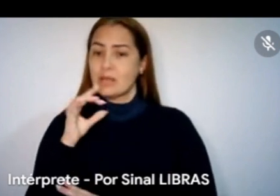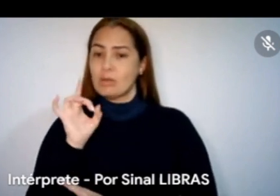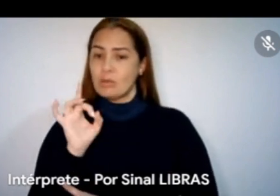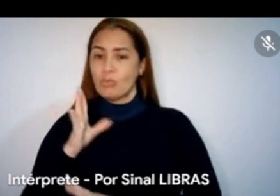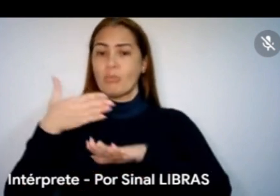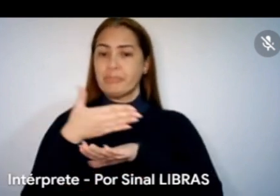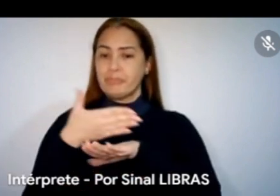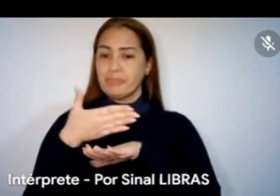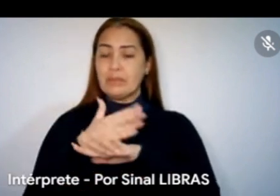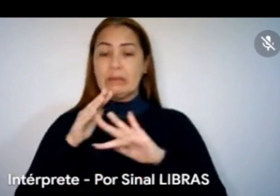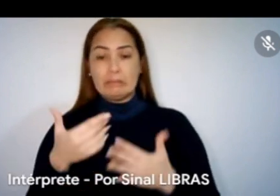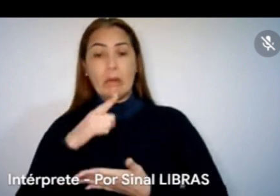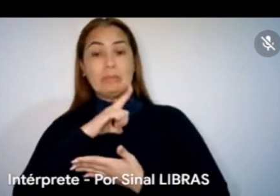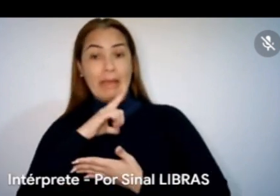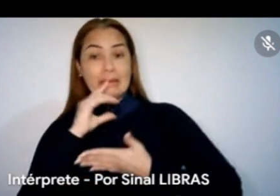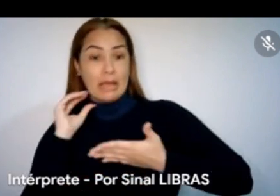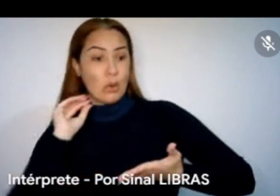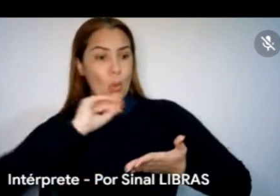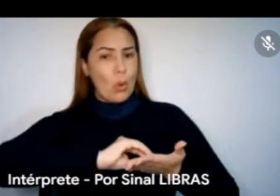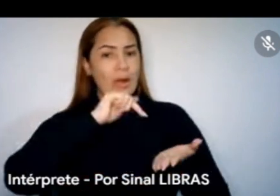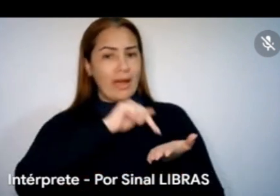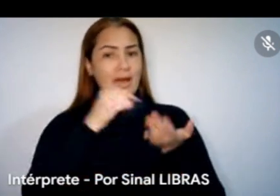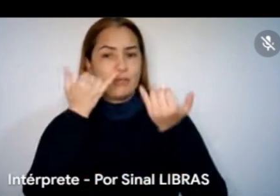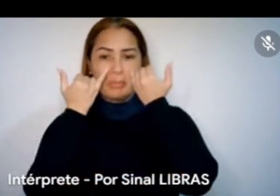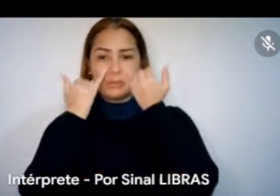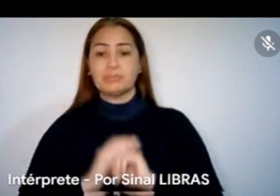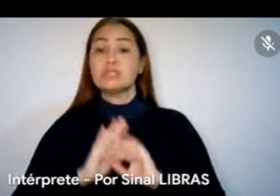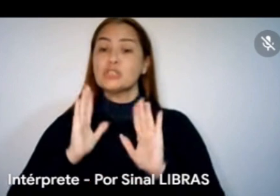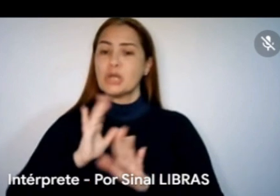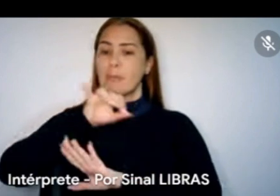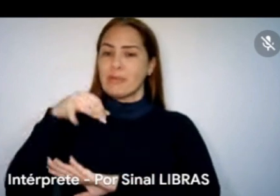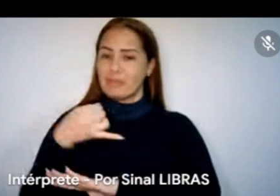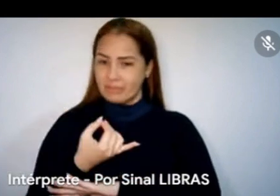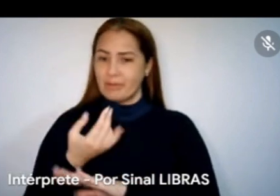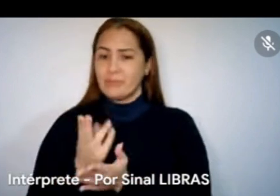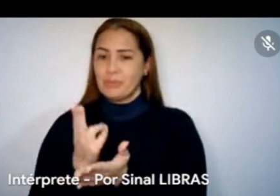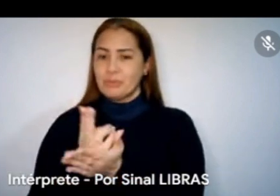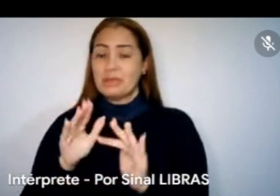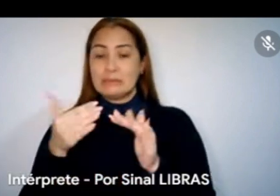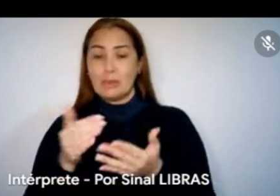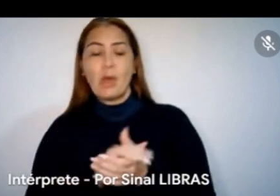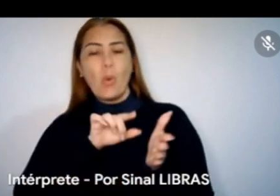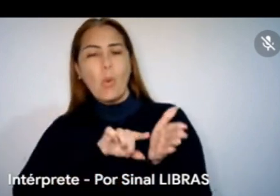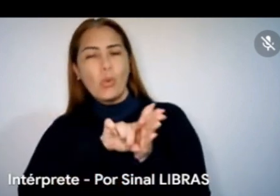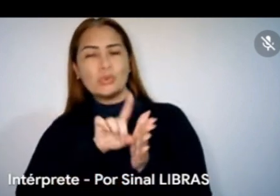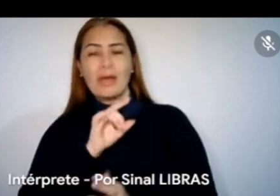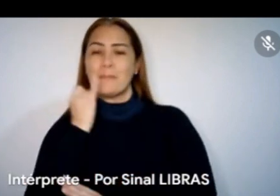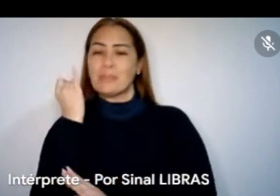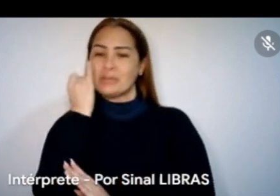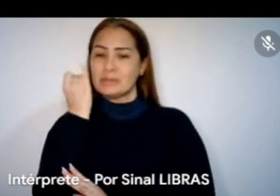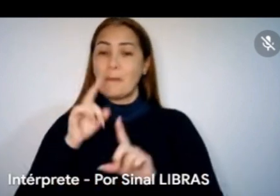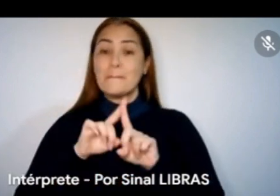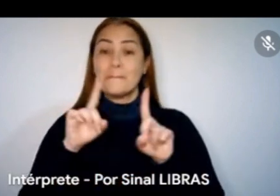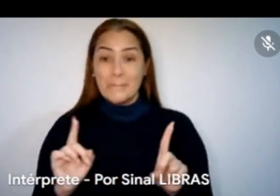teria que colocar isso. E já aproveitando o dano segmento, a consulta, eu acho ela muito importante, mas a consulta via docs, eu